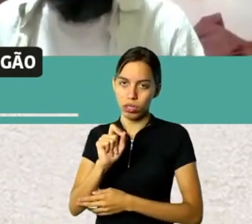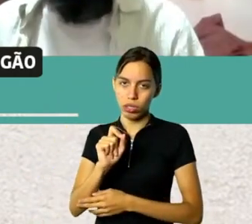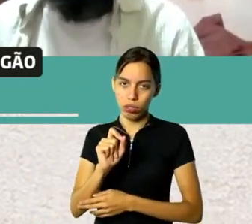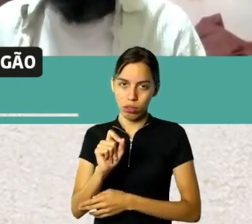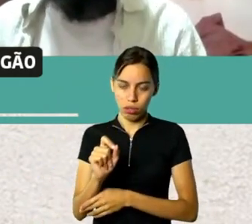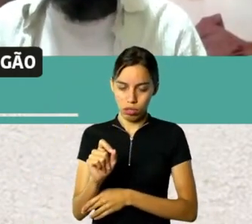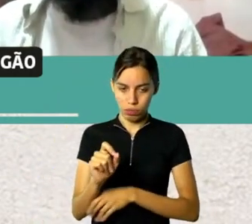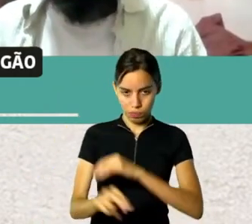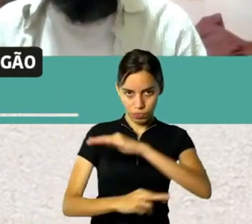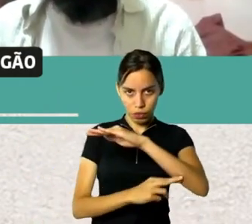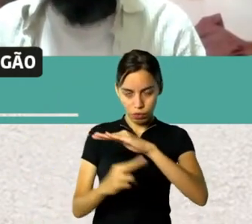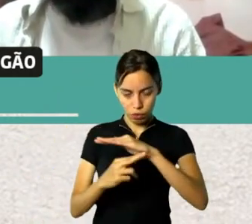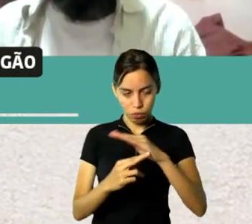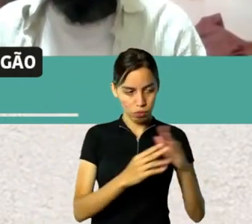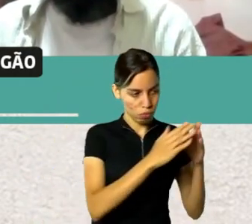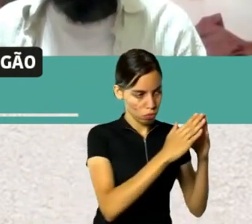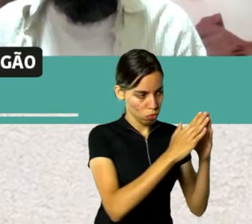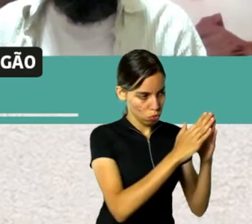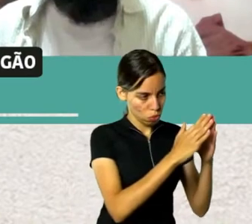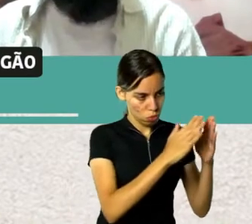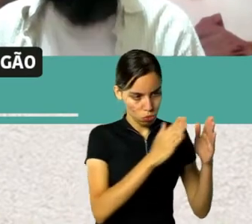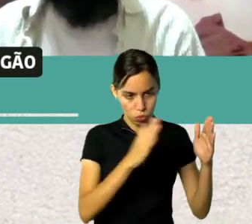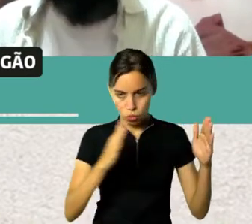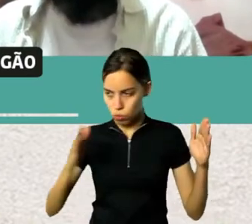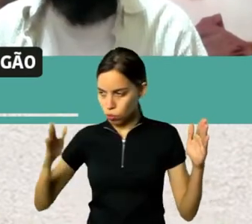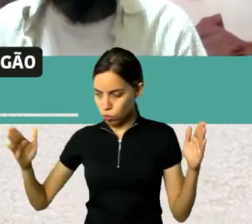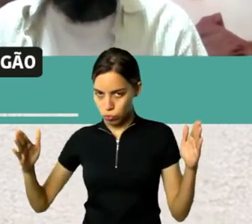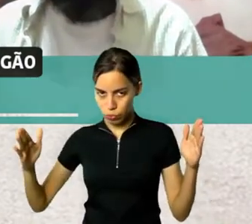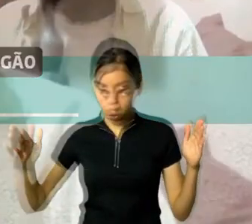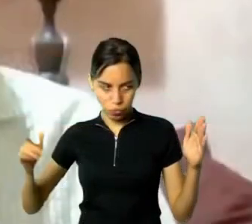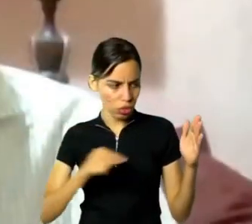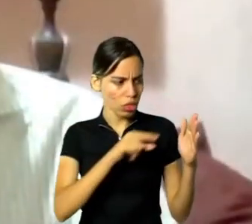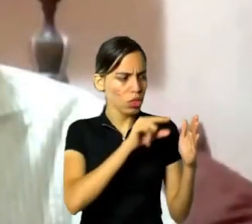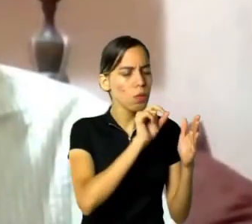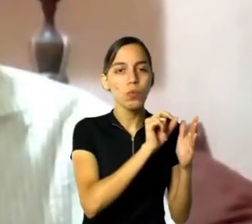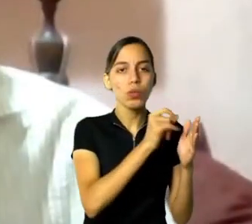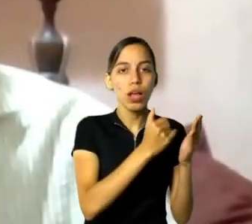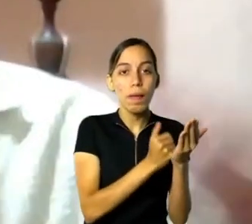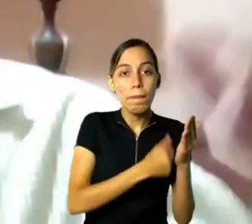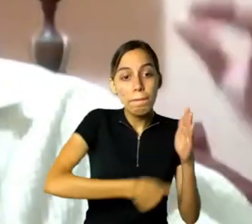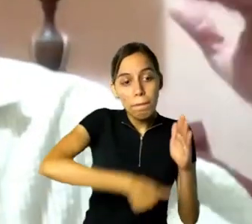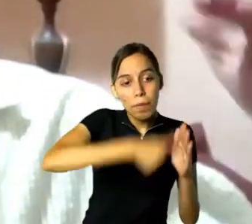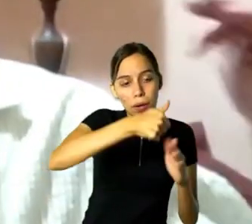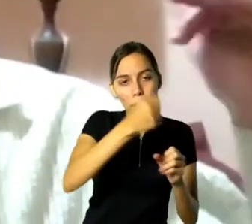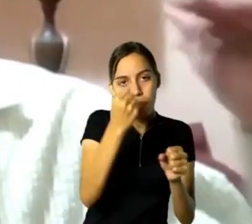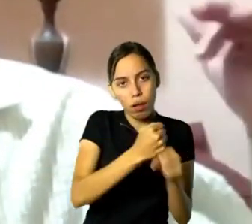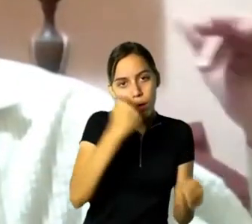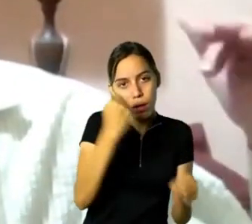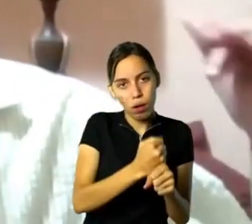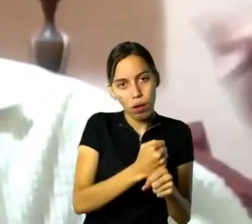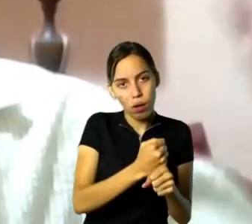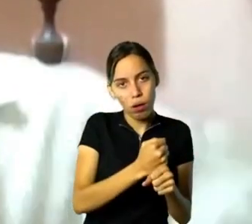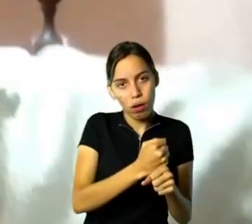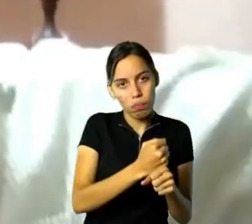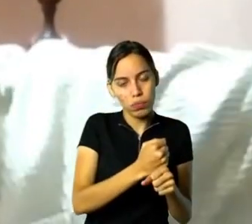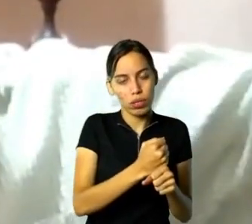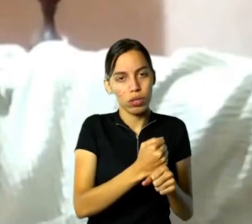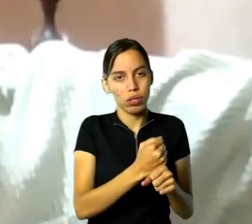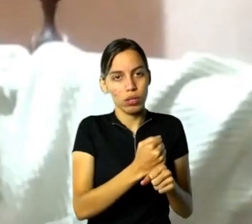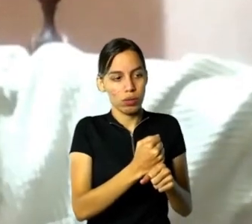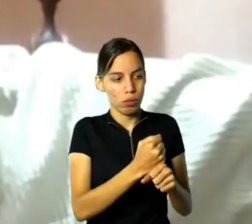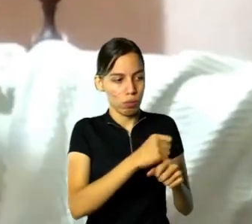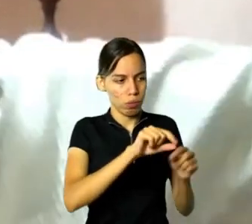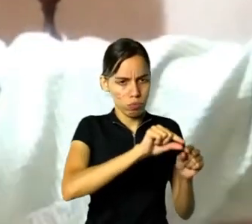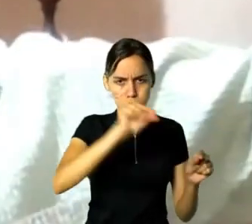que foi uma das primeiras obras de concreto armado de Belo Horizonte, que saia a primeira. Na época, os prédios mais altos de Belo Horizonte eram